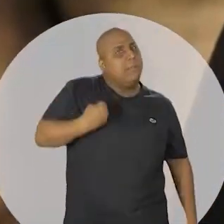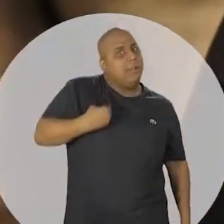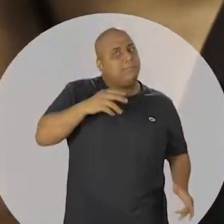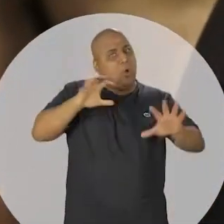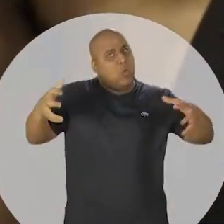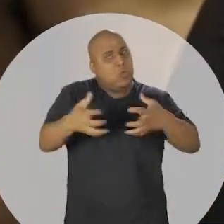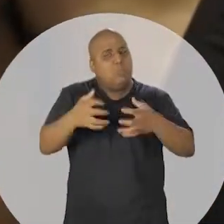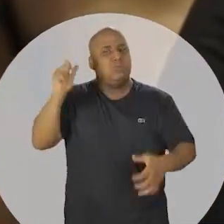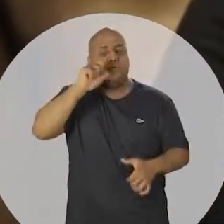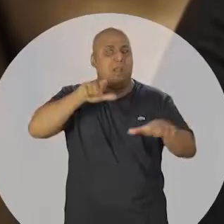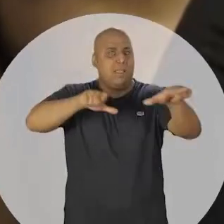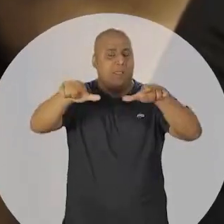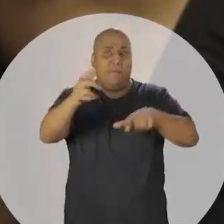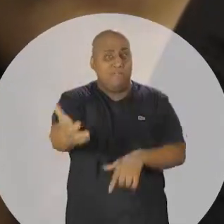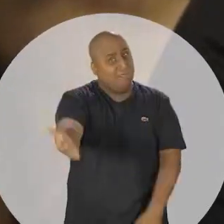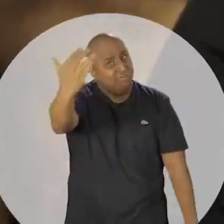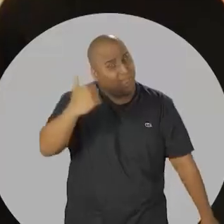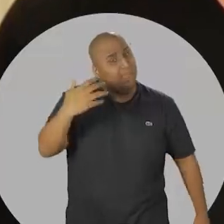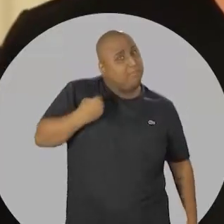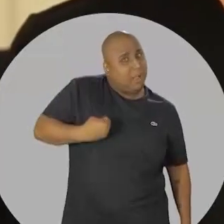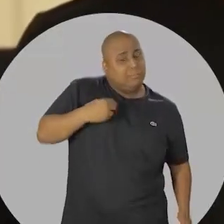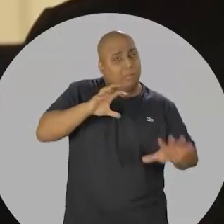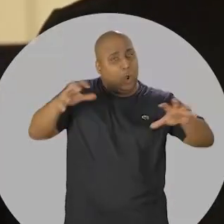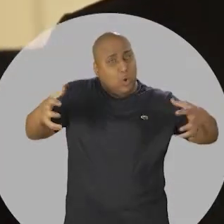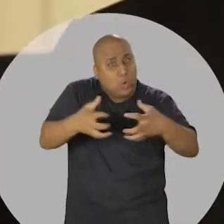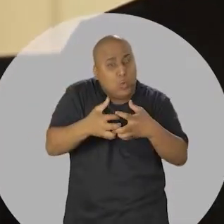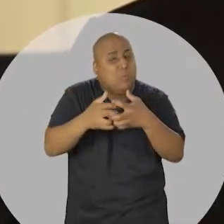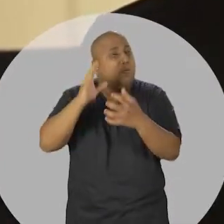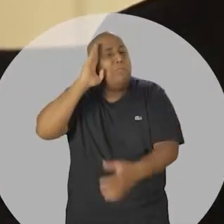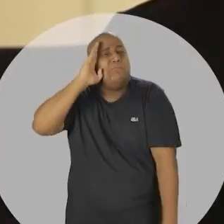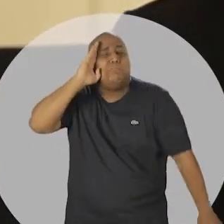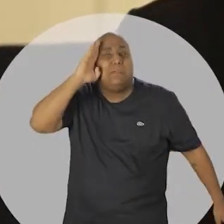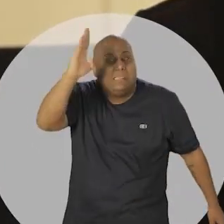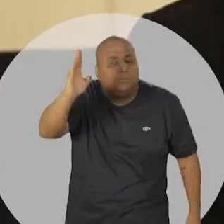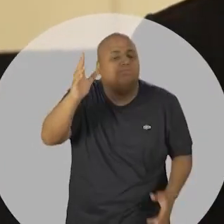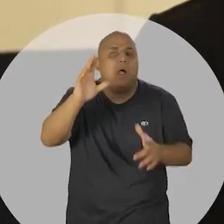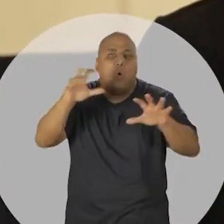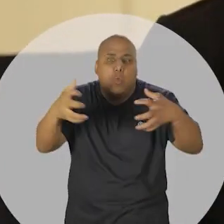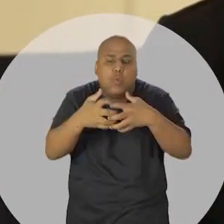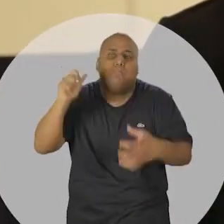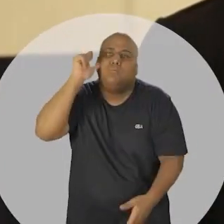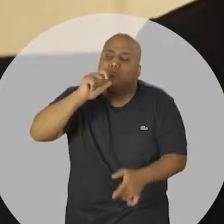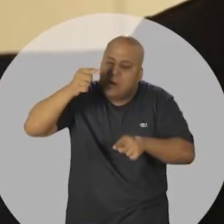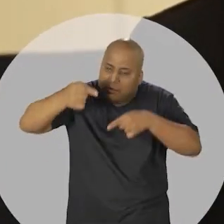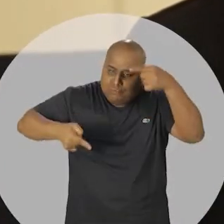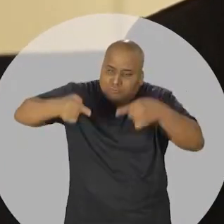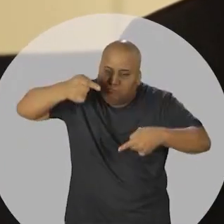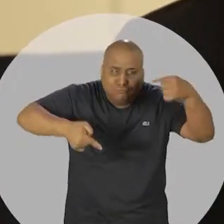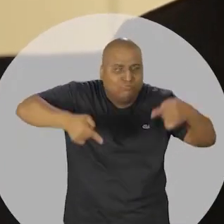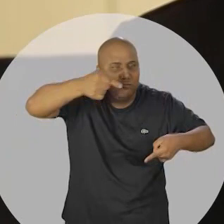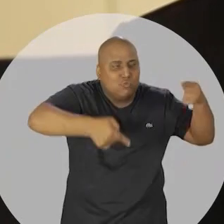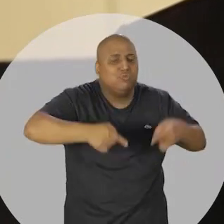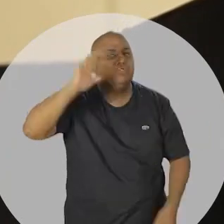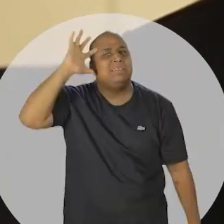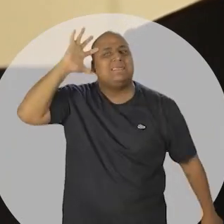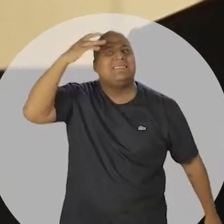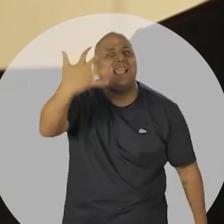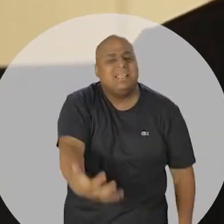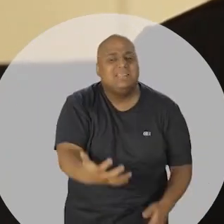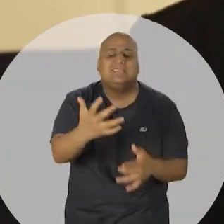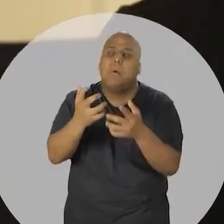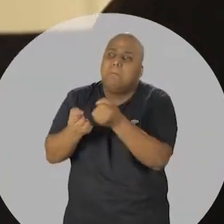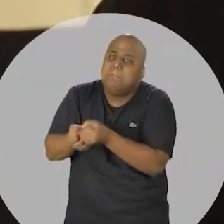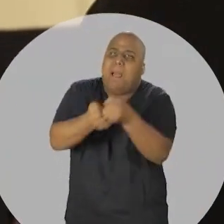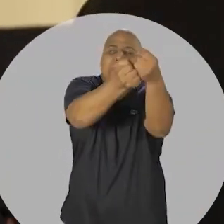convidamos a vir para a ação da mulher trabalhista. A participação nos núcleos de base é essencial para que possamos discutir